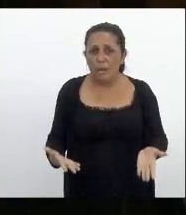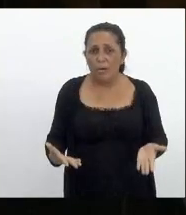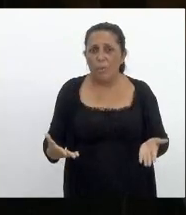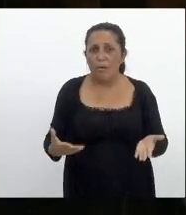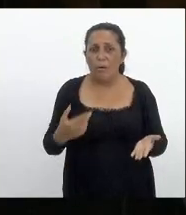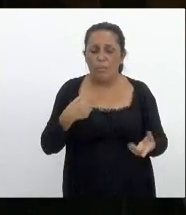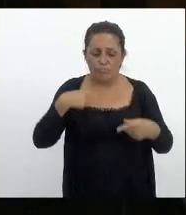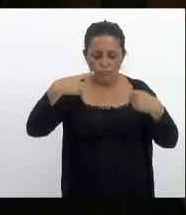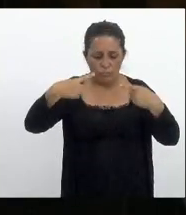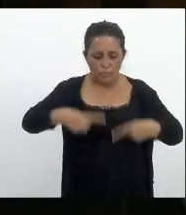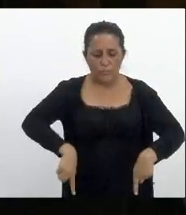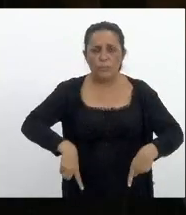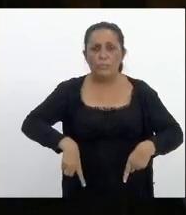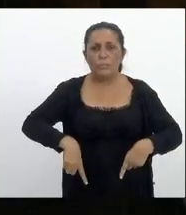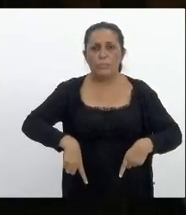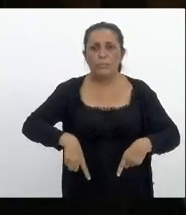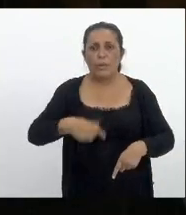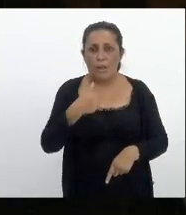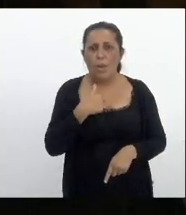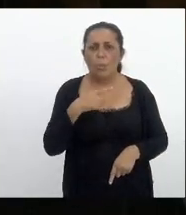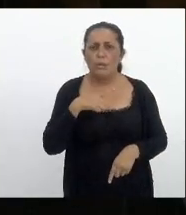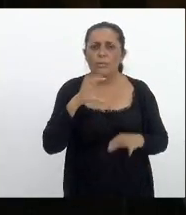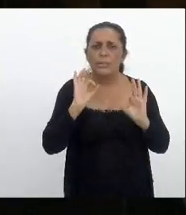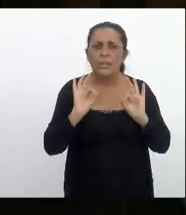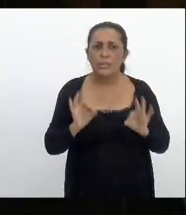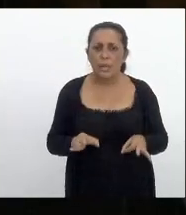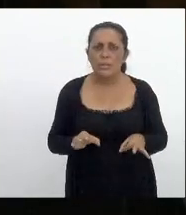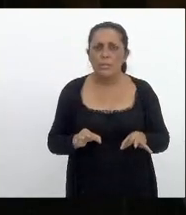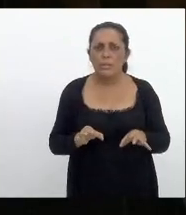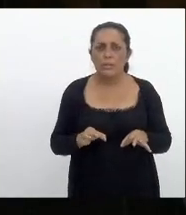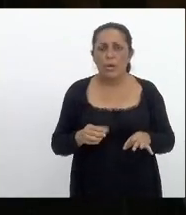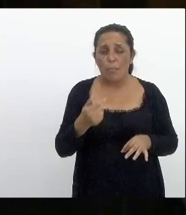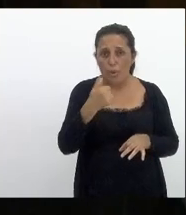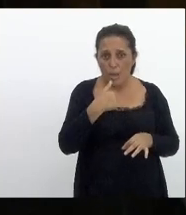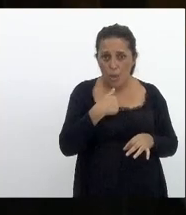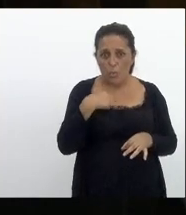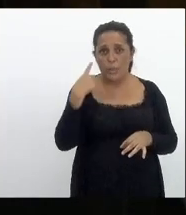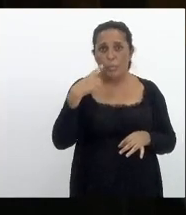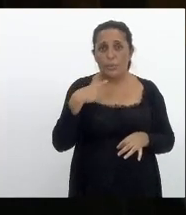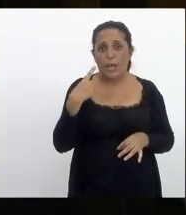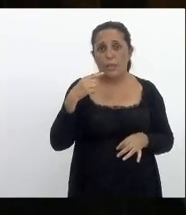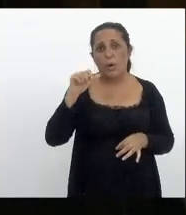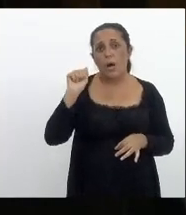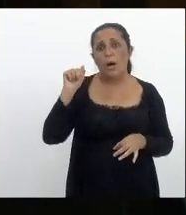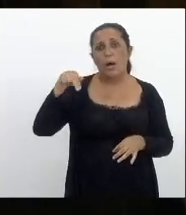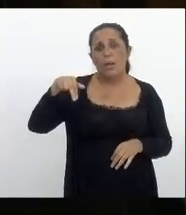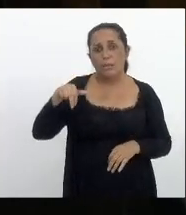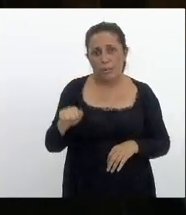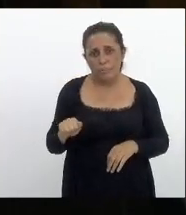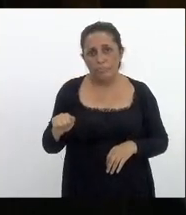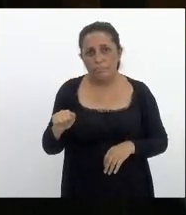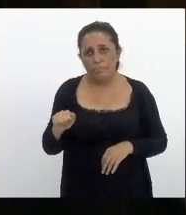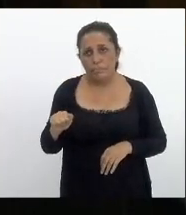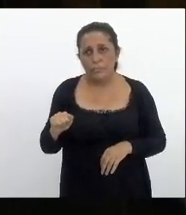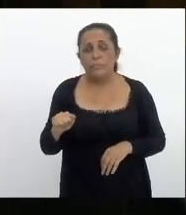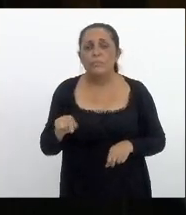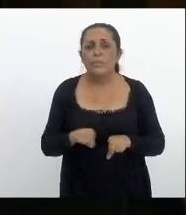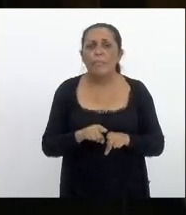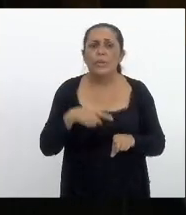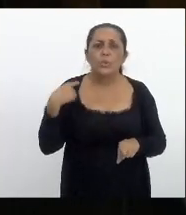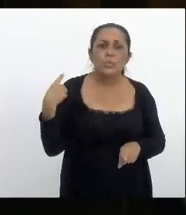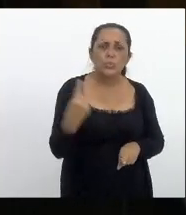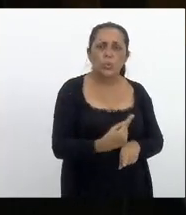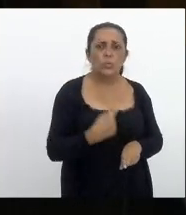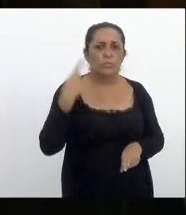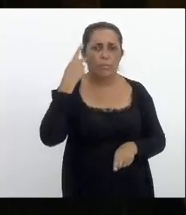fica o meu desafio eu tenho certeza que tanto eu deputada Lana Passos como todos os parlamentos